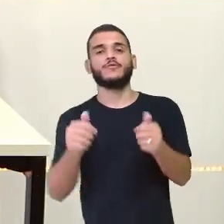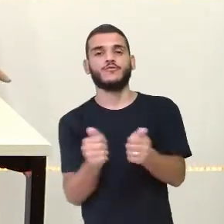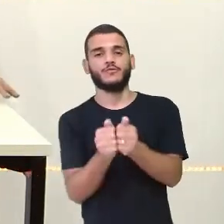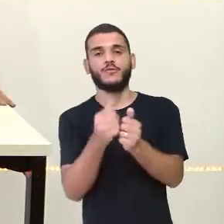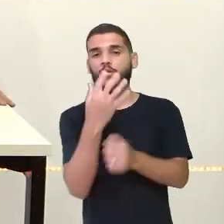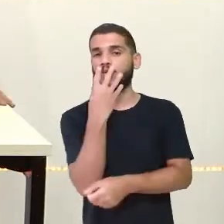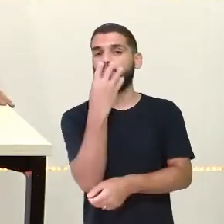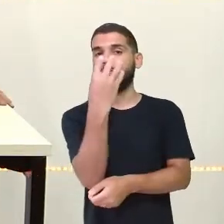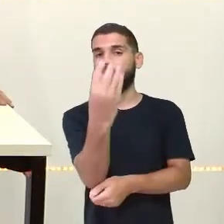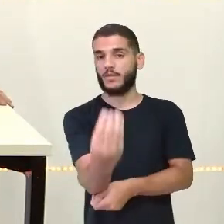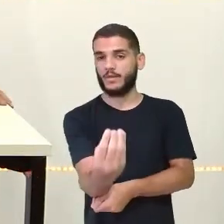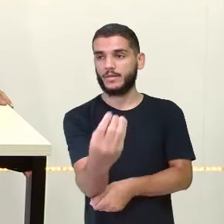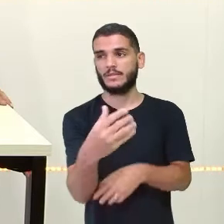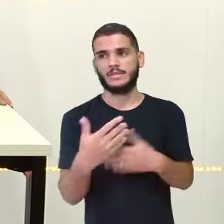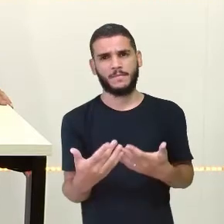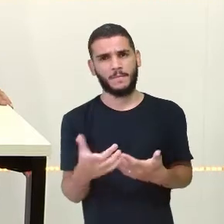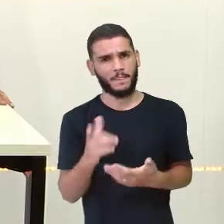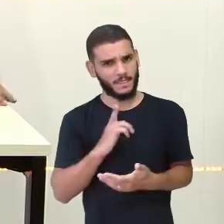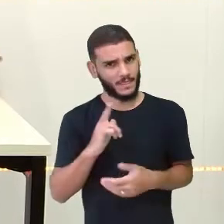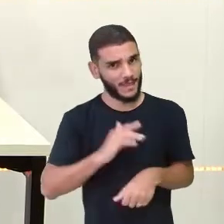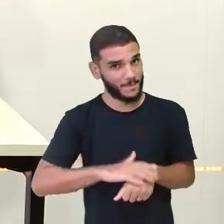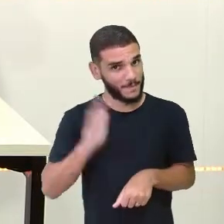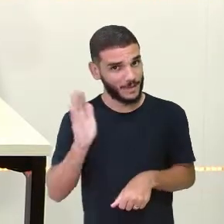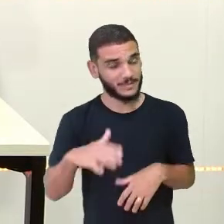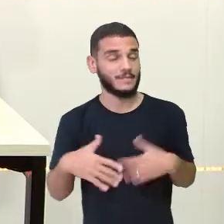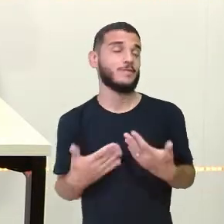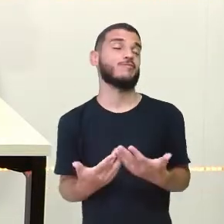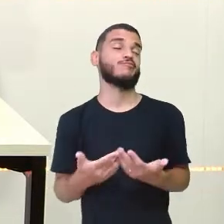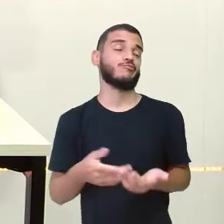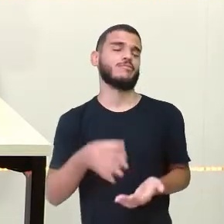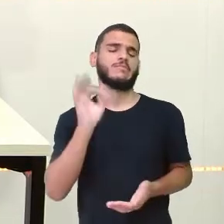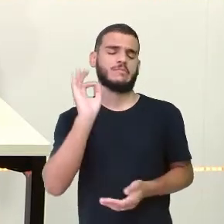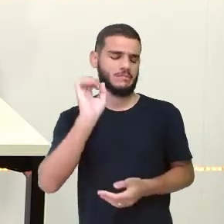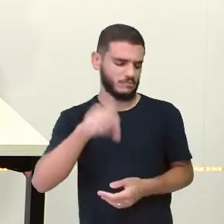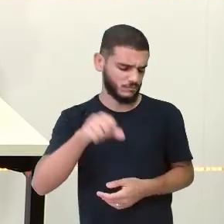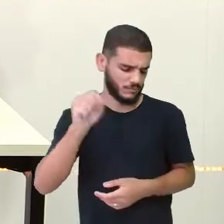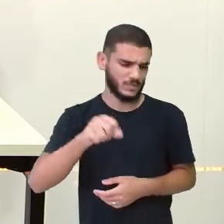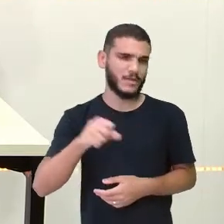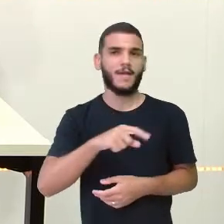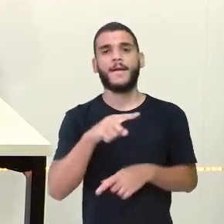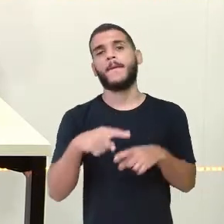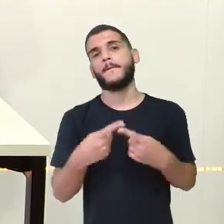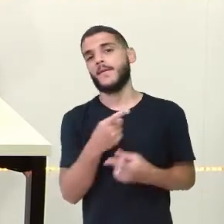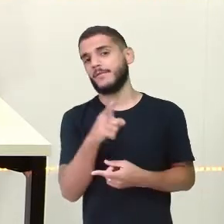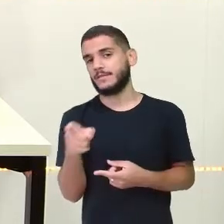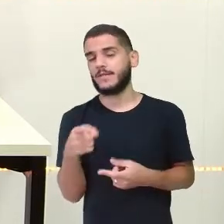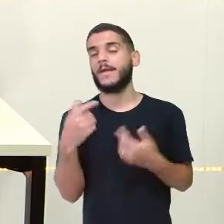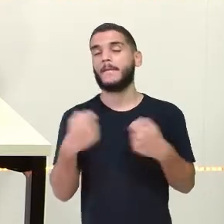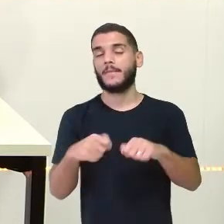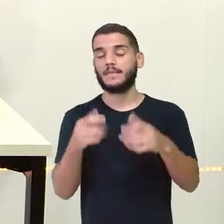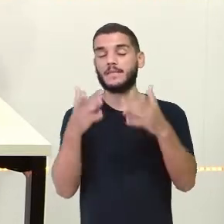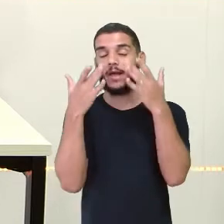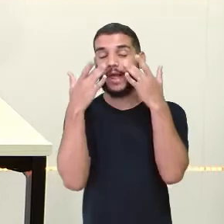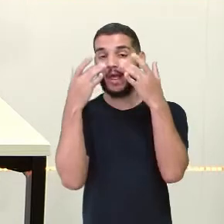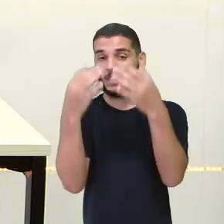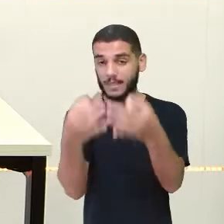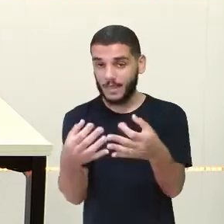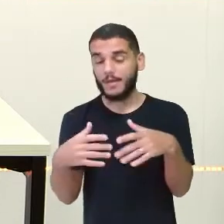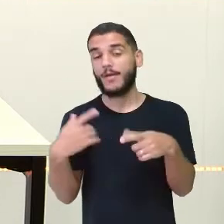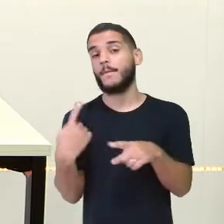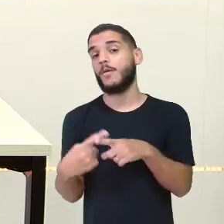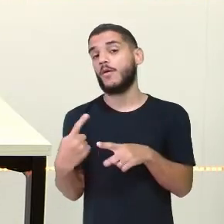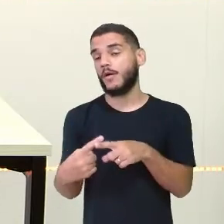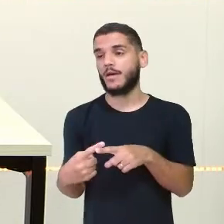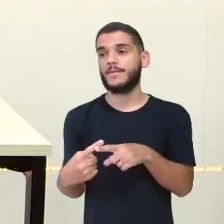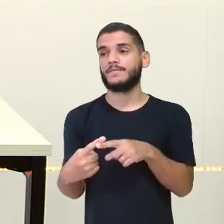Será que vem mais conto por aí? Com certeza sim Mas vocês vão ter que ficar Tenta, não só isolam, porque se não ficar